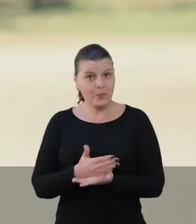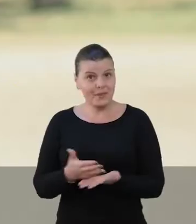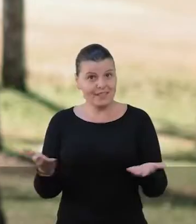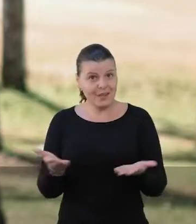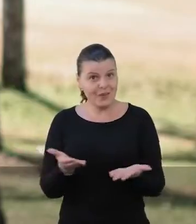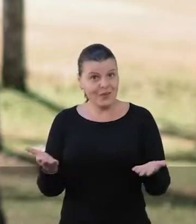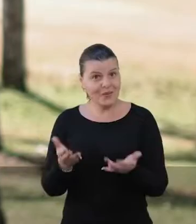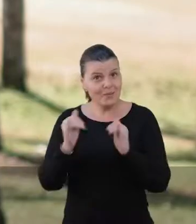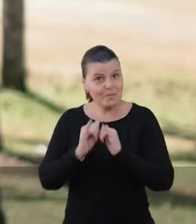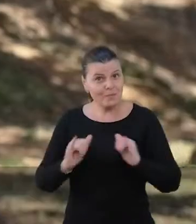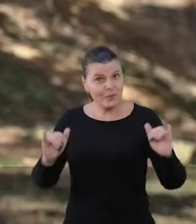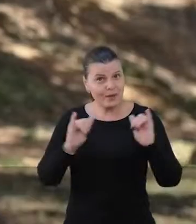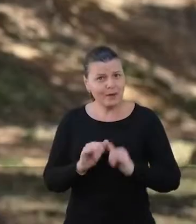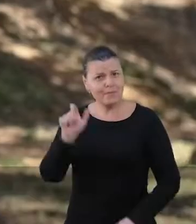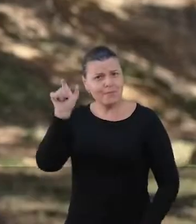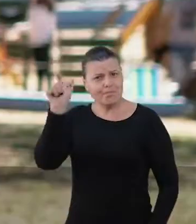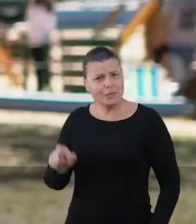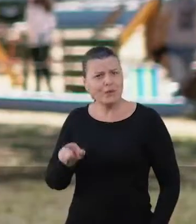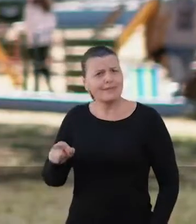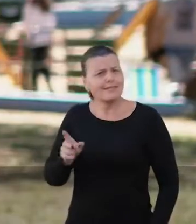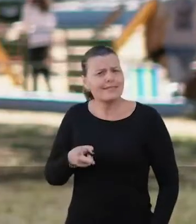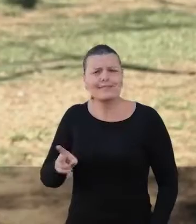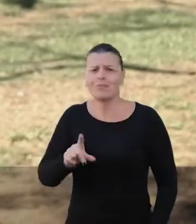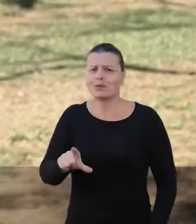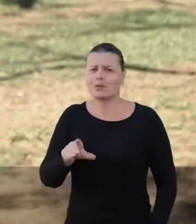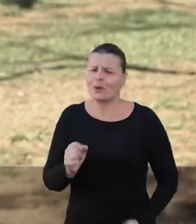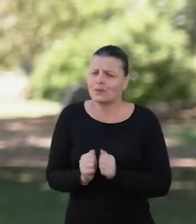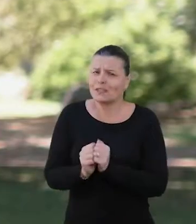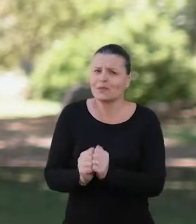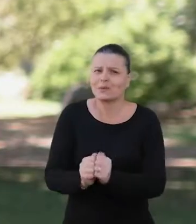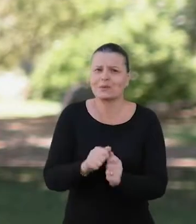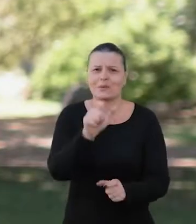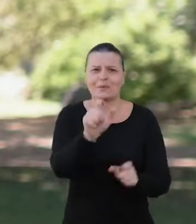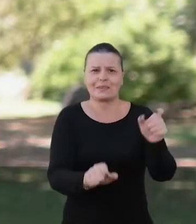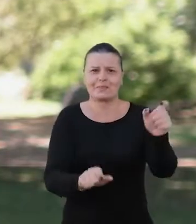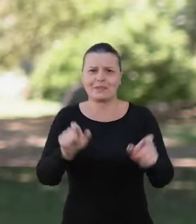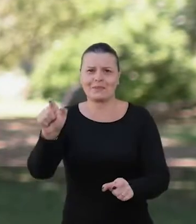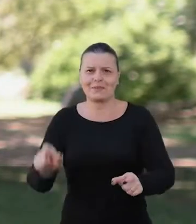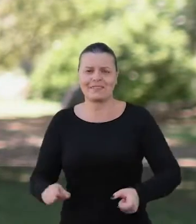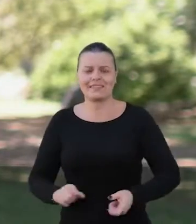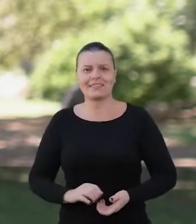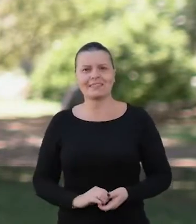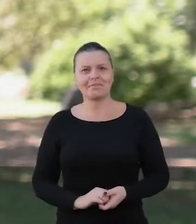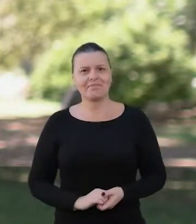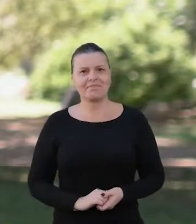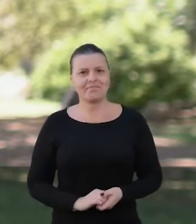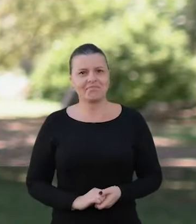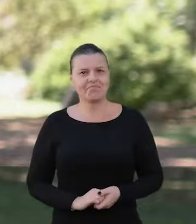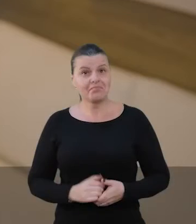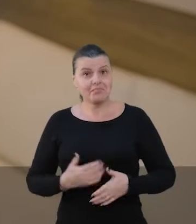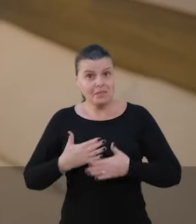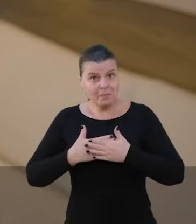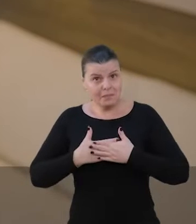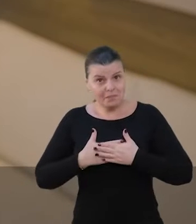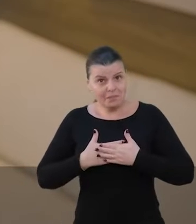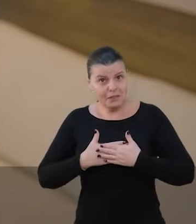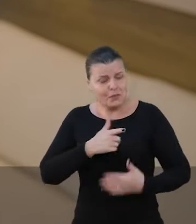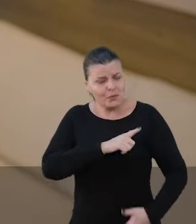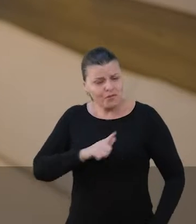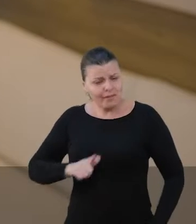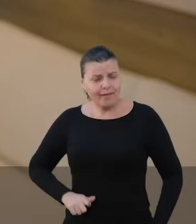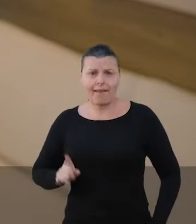Começa agora o programa de quem sempre escolheu estar ao lado das pessoas. Onyx, governador. Para mim,